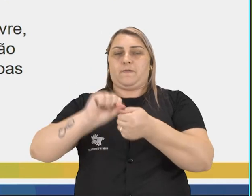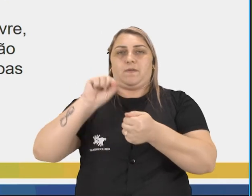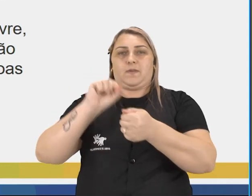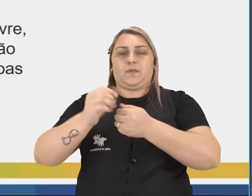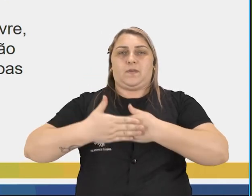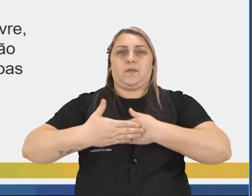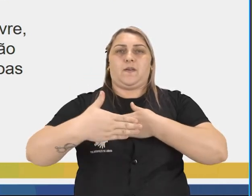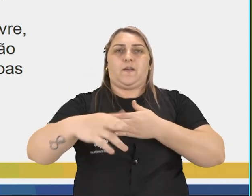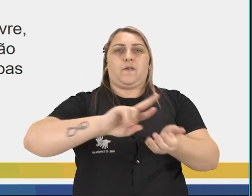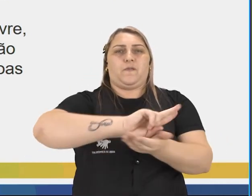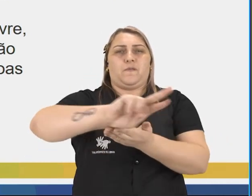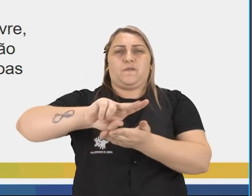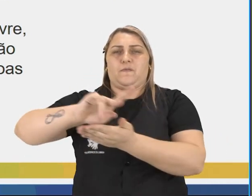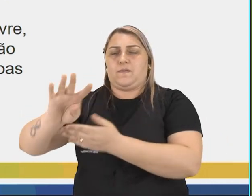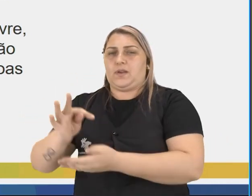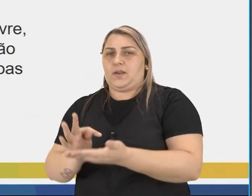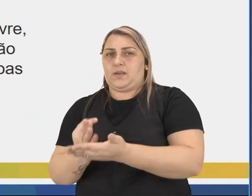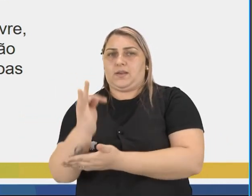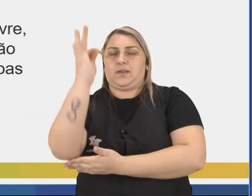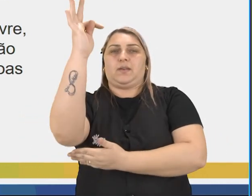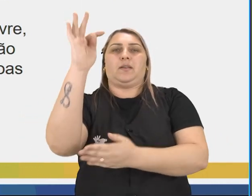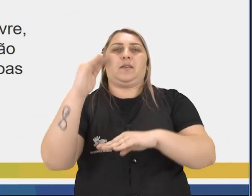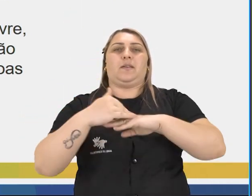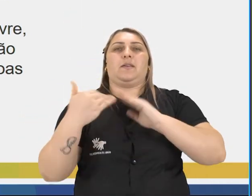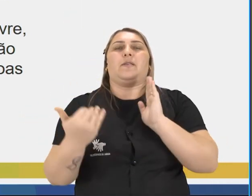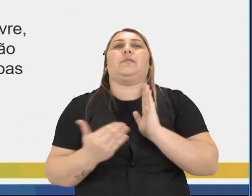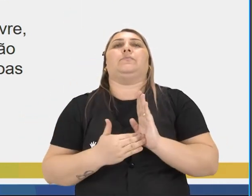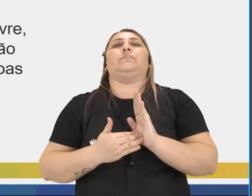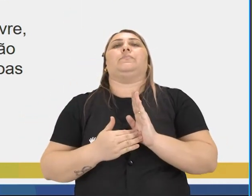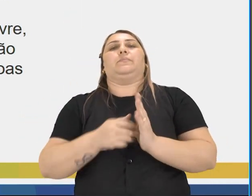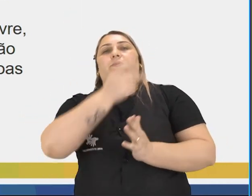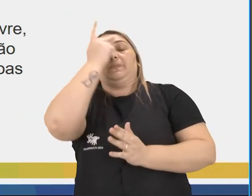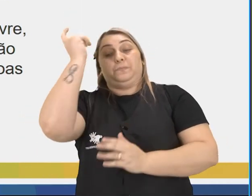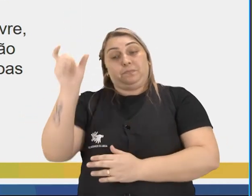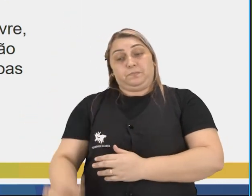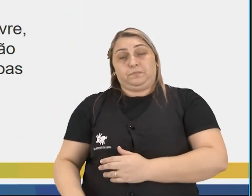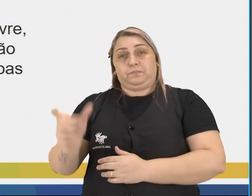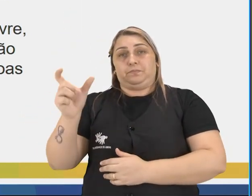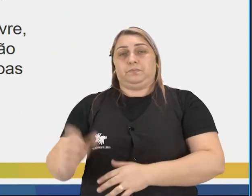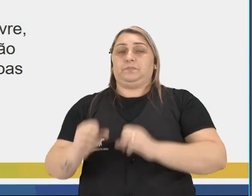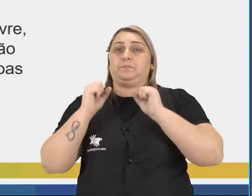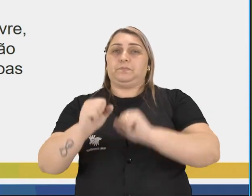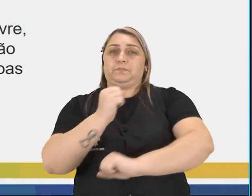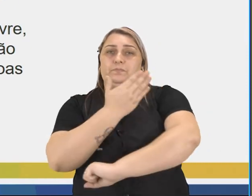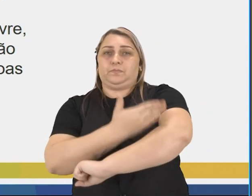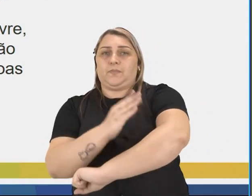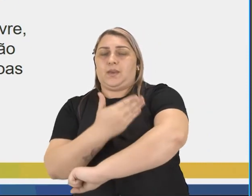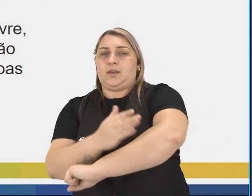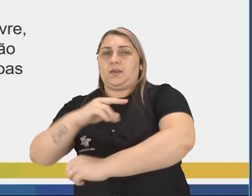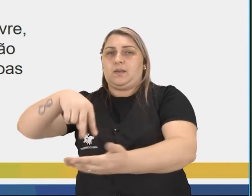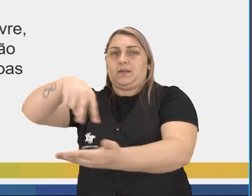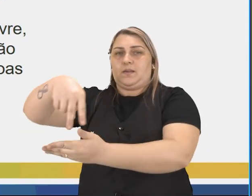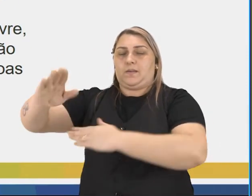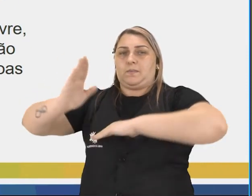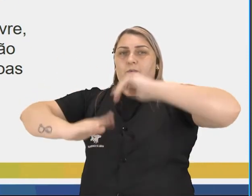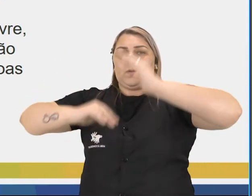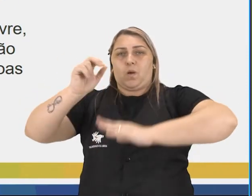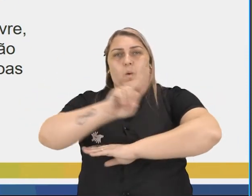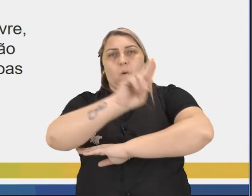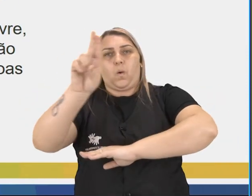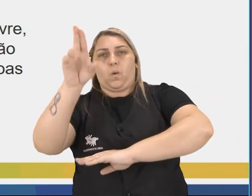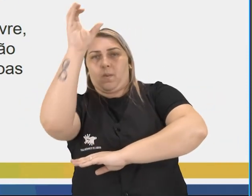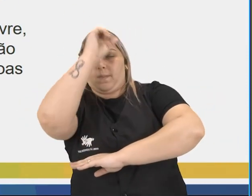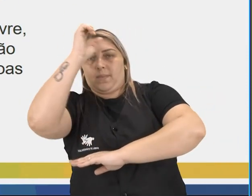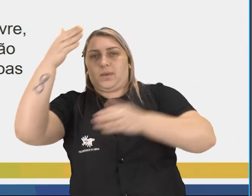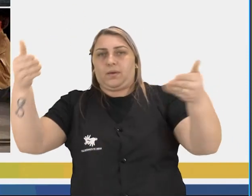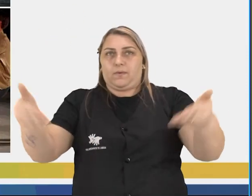a partir de várias técnicas. Todos esses tipos de pessoas podem praticar, sendo bailarinos profissionais ou não